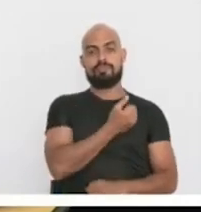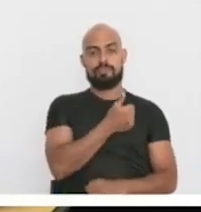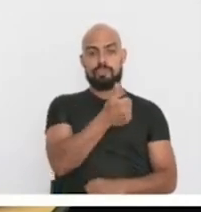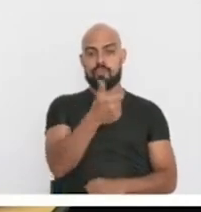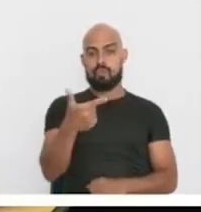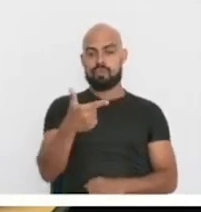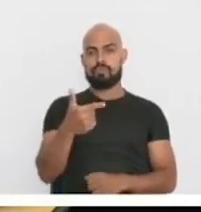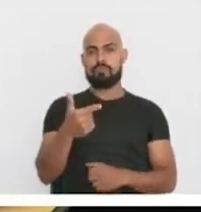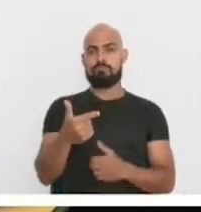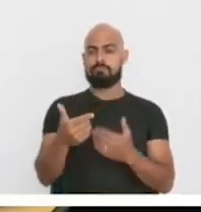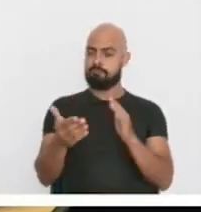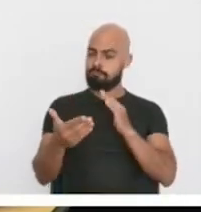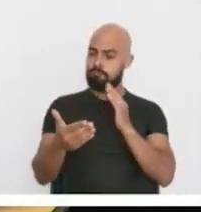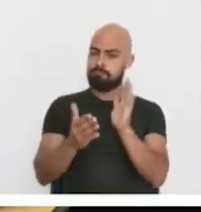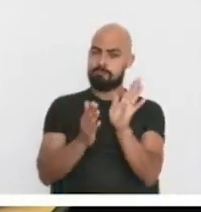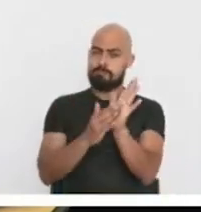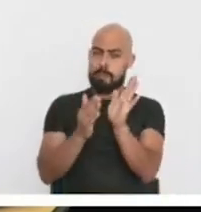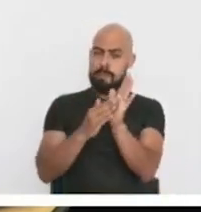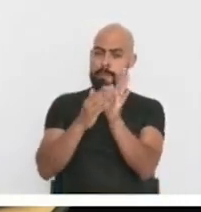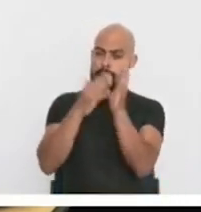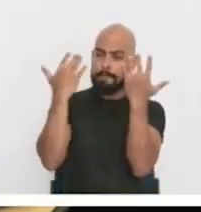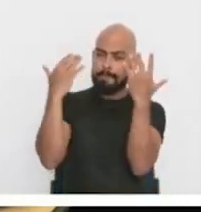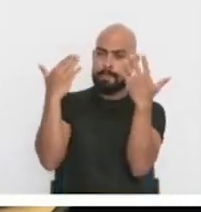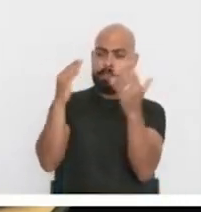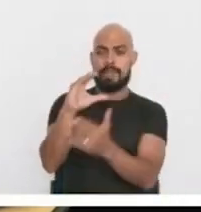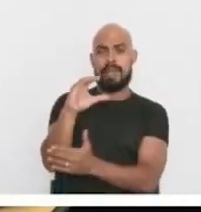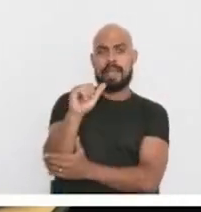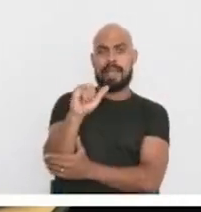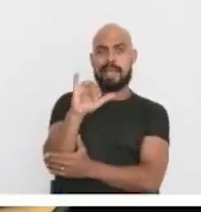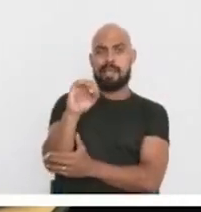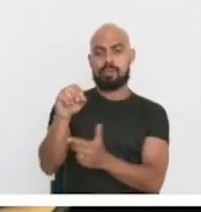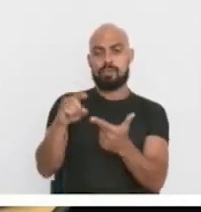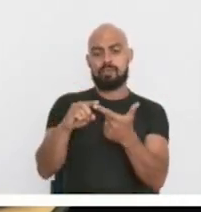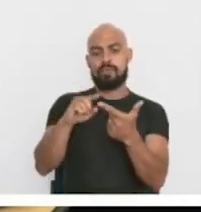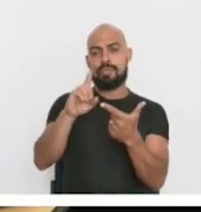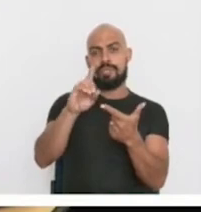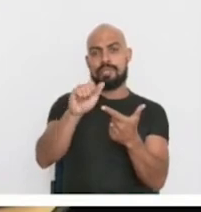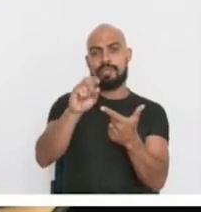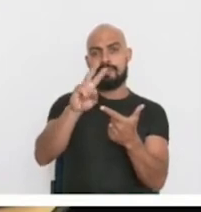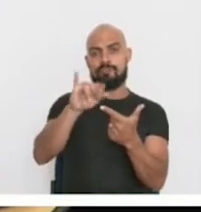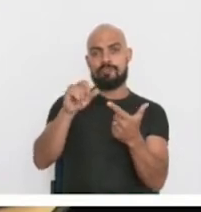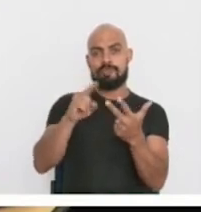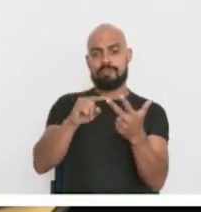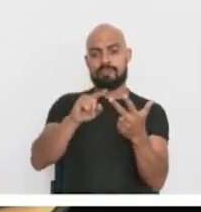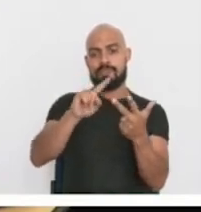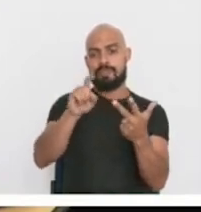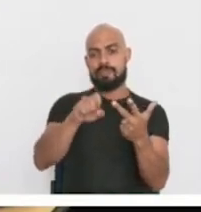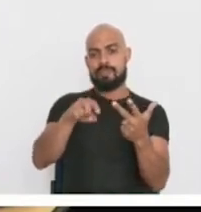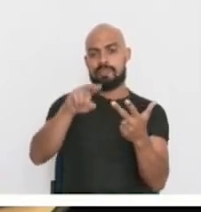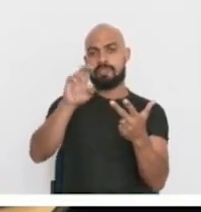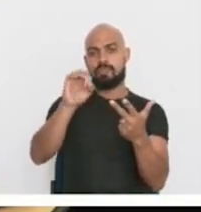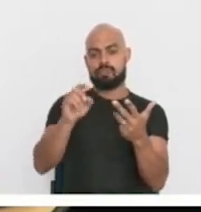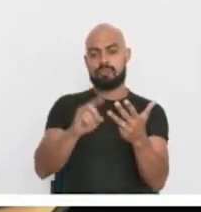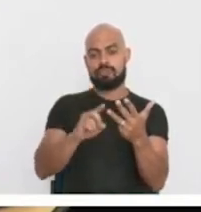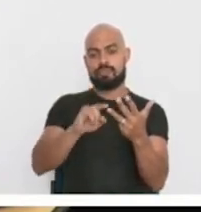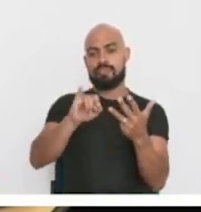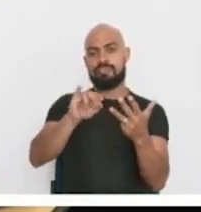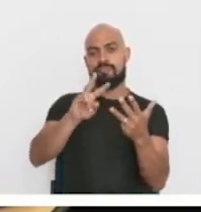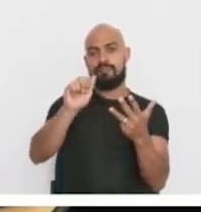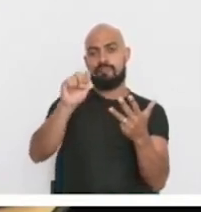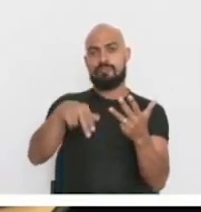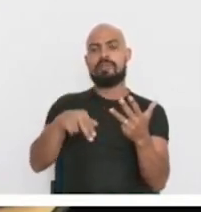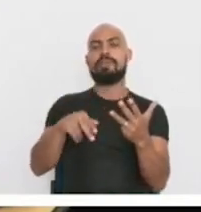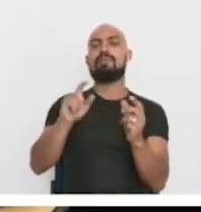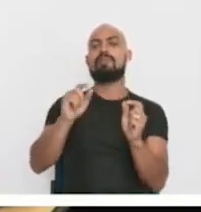Pereira. Dê aplausos a Caio de Souza Silva, Davi Luca, Sander Silva, Enzo Lacerda Melo e Ivan Silva de Oliveira Jr.